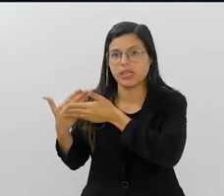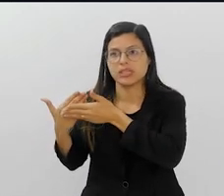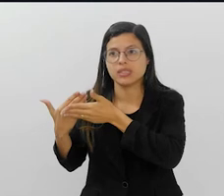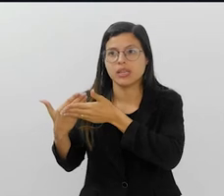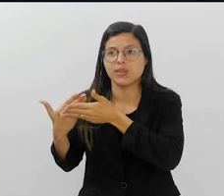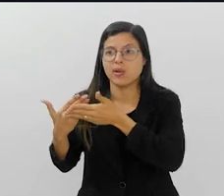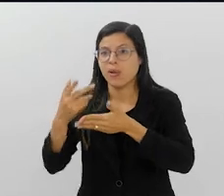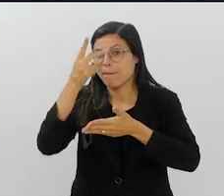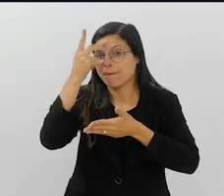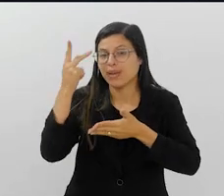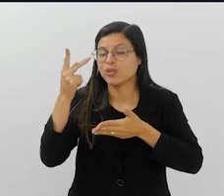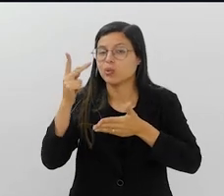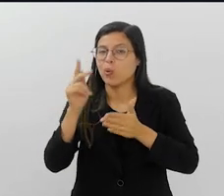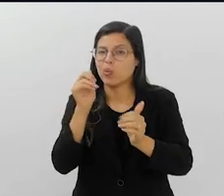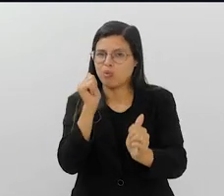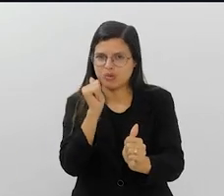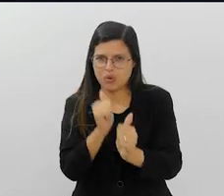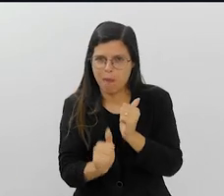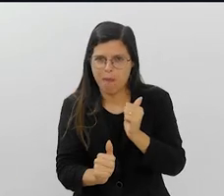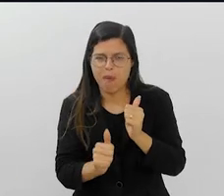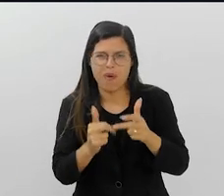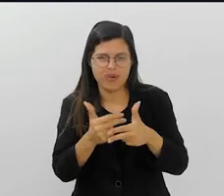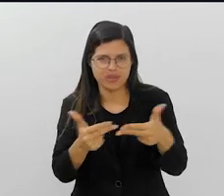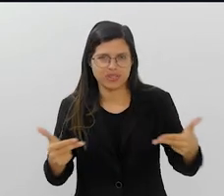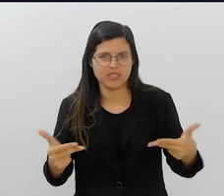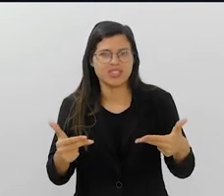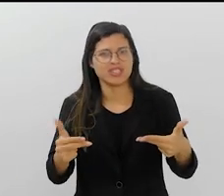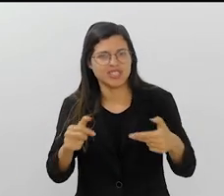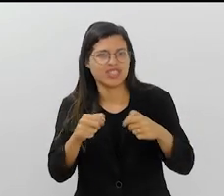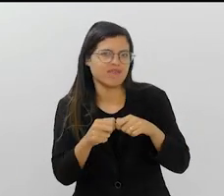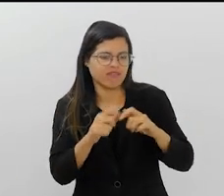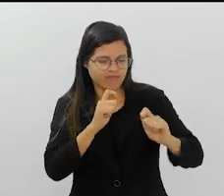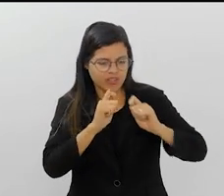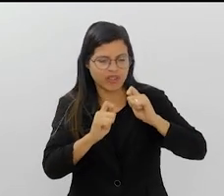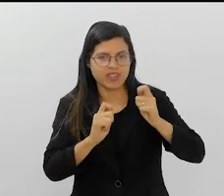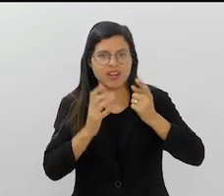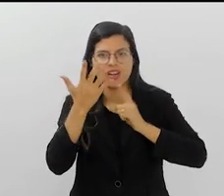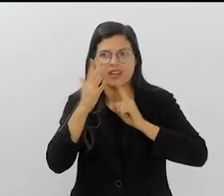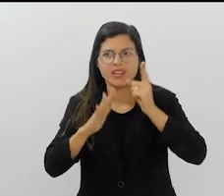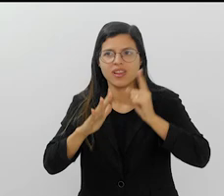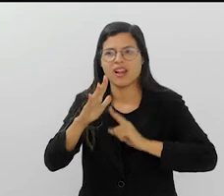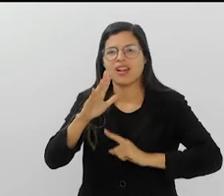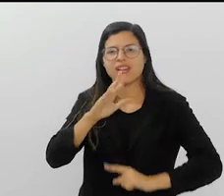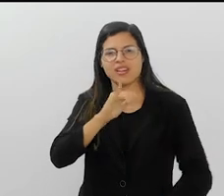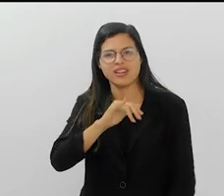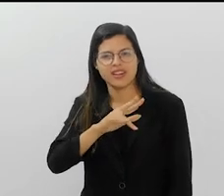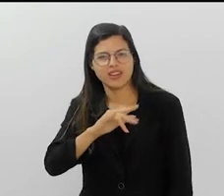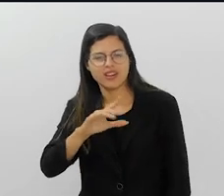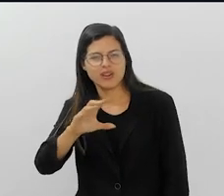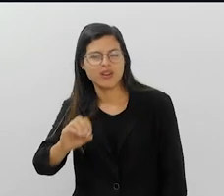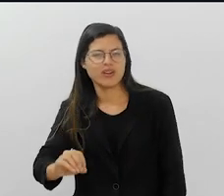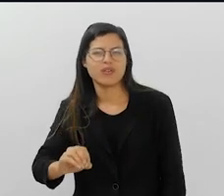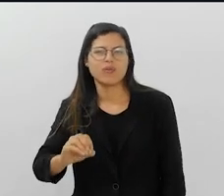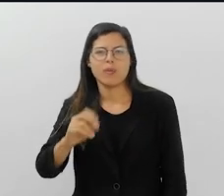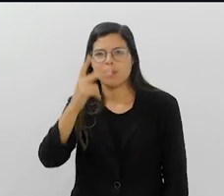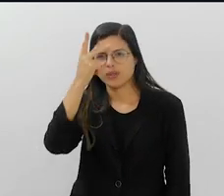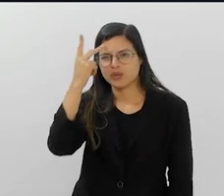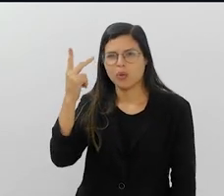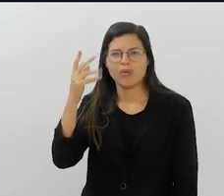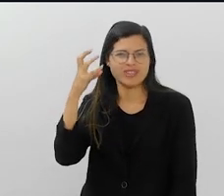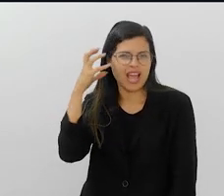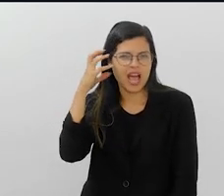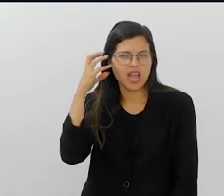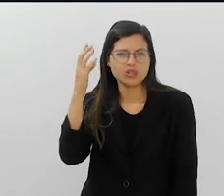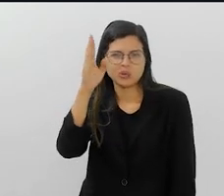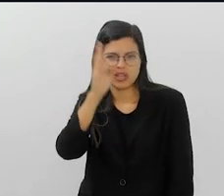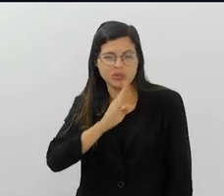Mas anteriormente era justamente o pessoal do esporte que fazia carnaval. Era Arlenio Livio, era todo aquele pessoal da